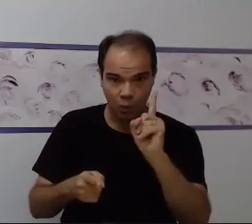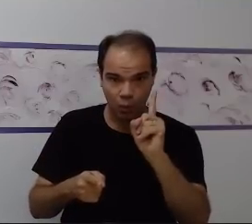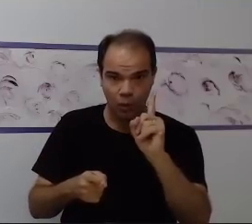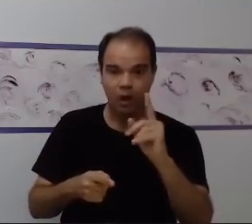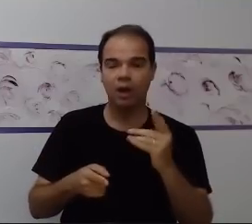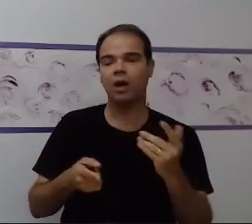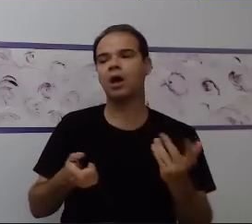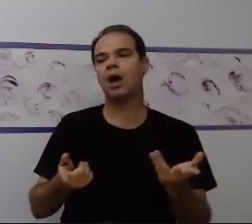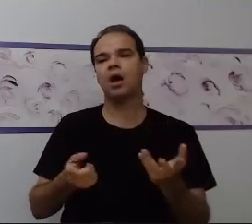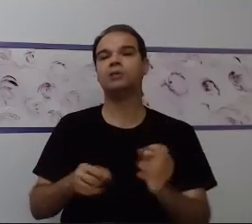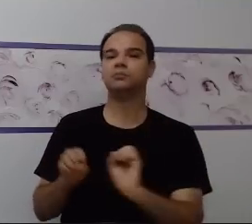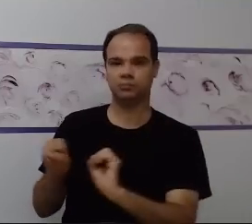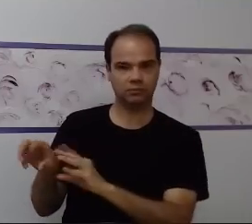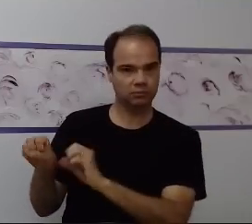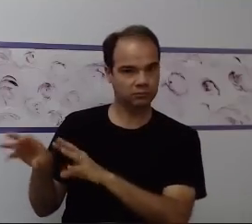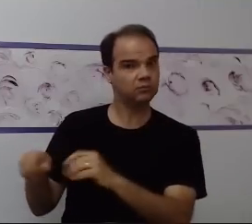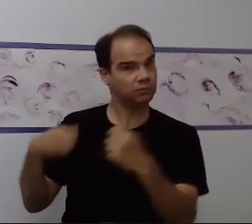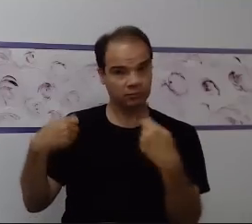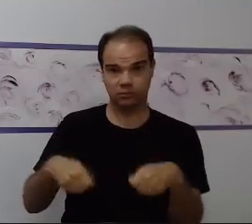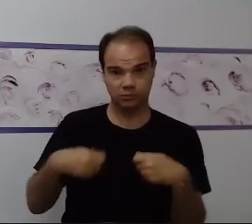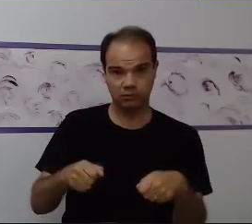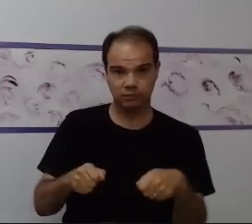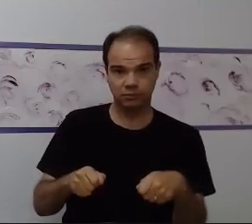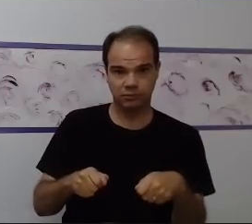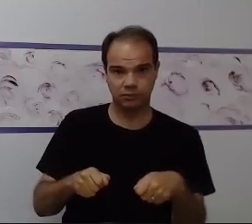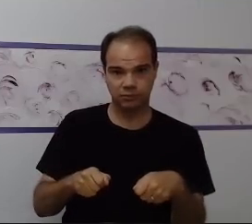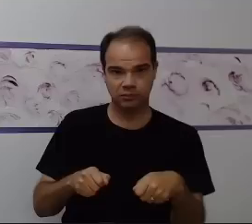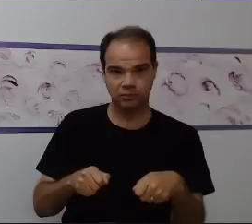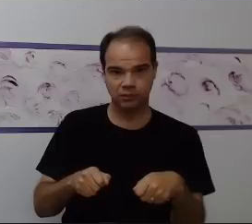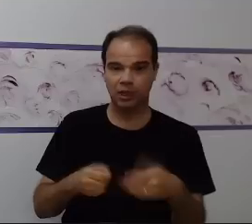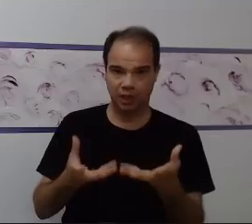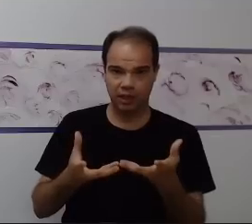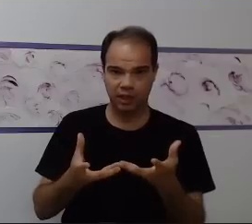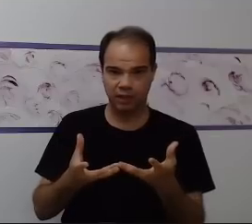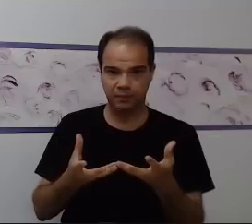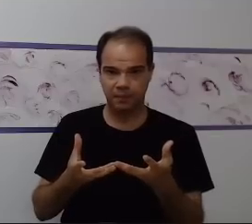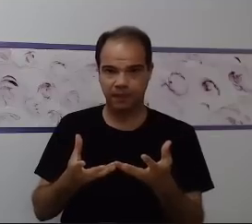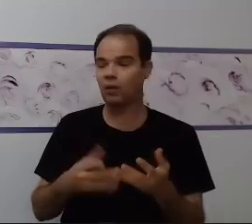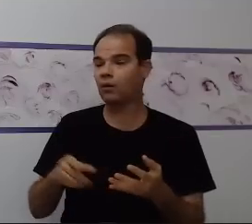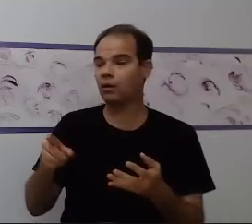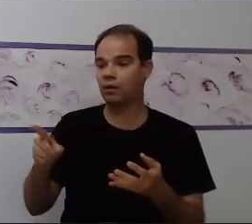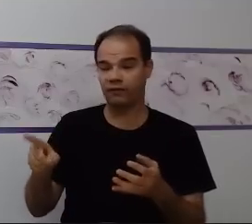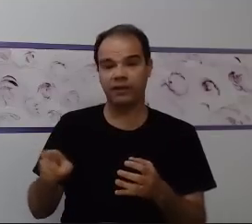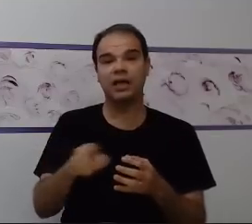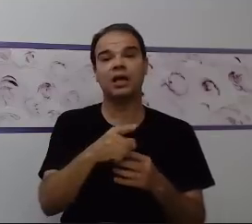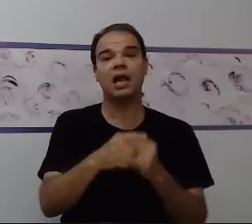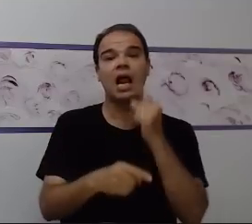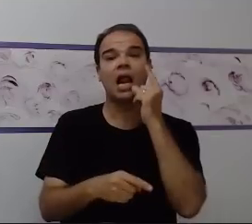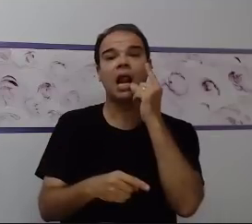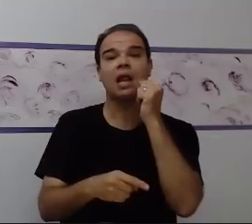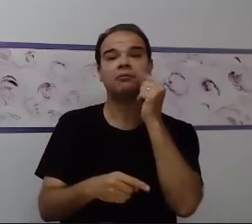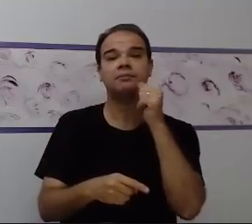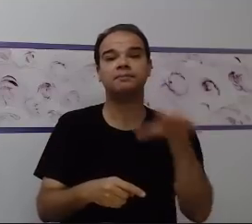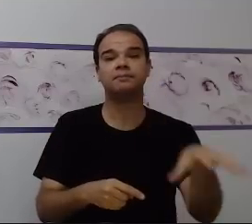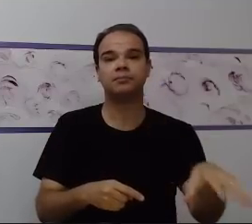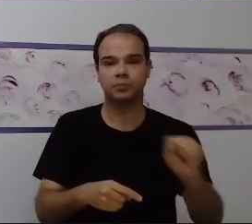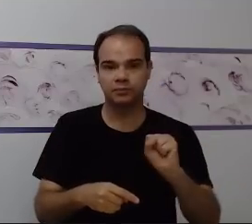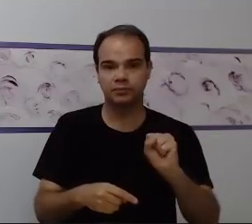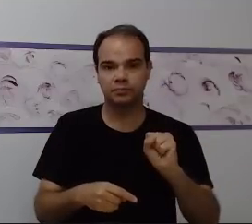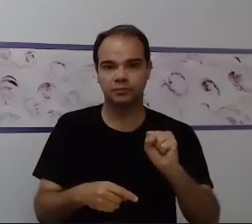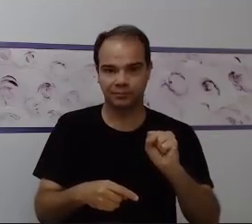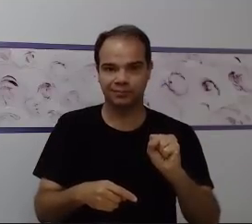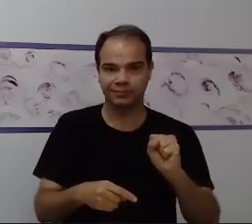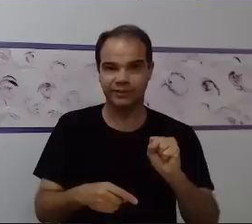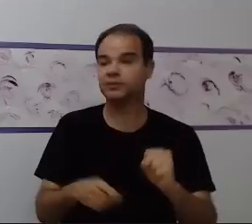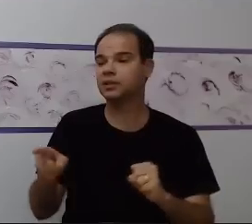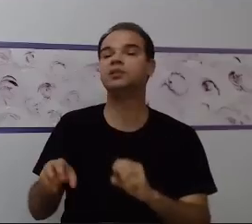toda a situação social. Então, eu quero que ele pegue o lápis, eu vou ensinar a pegar o lápis. eu quero que ele sente na